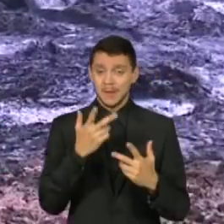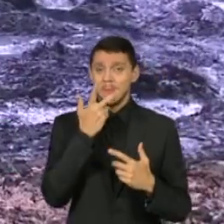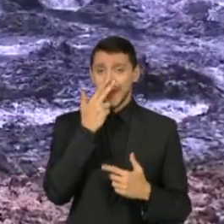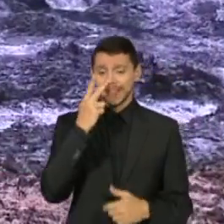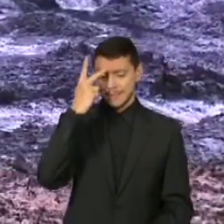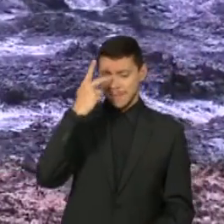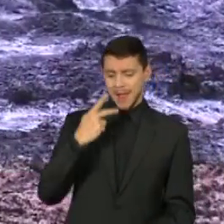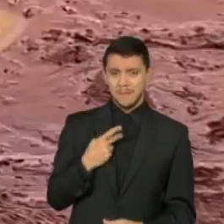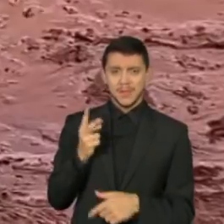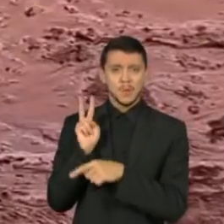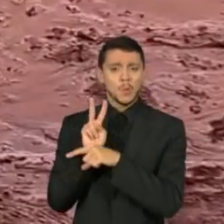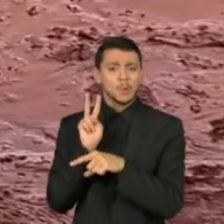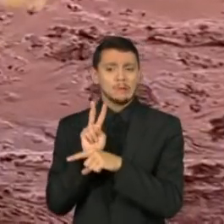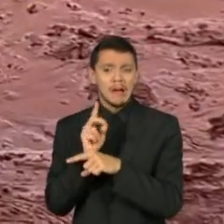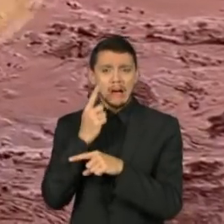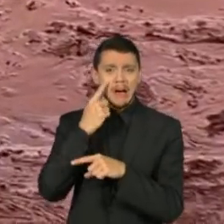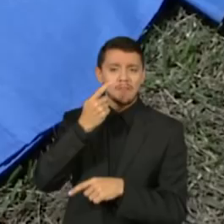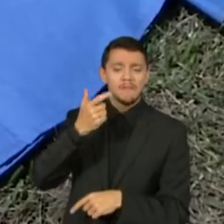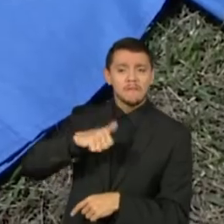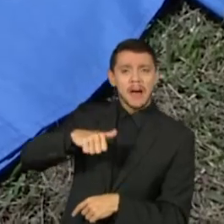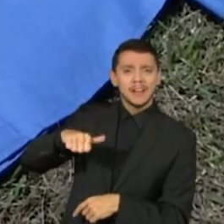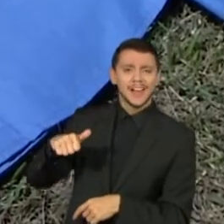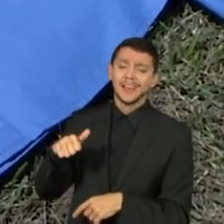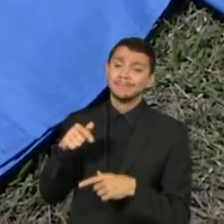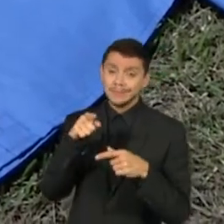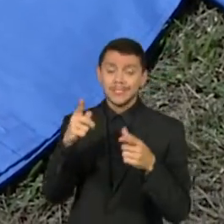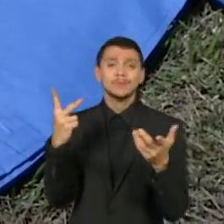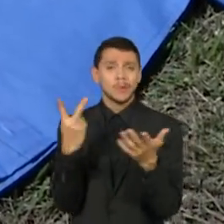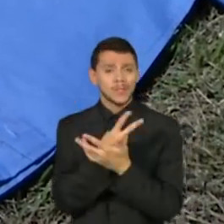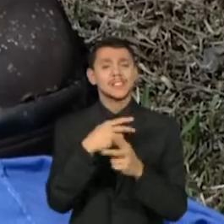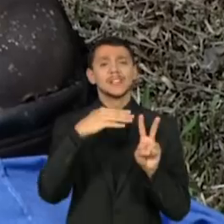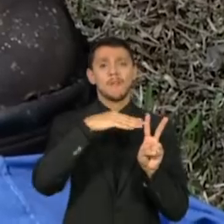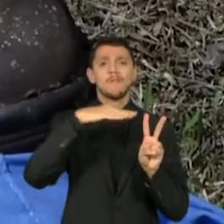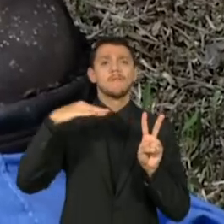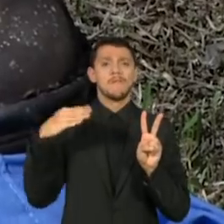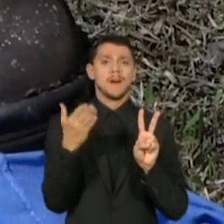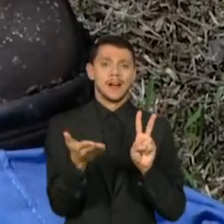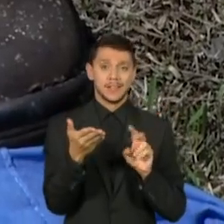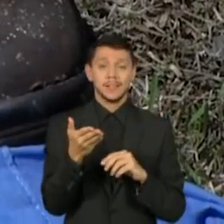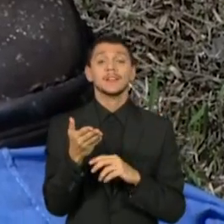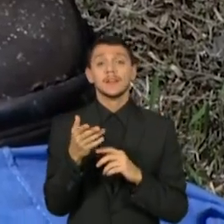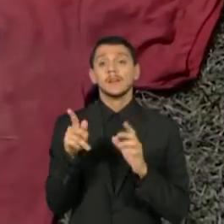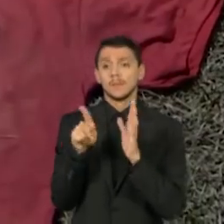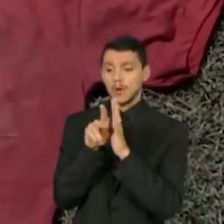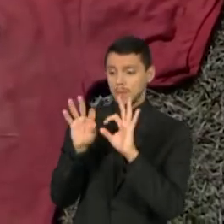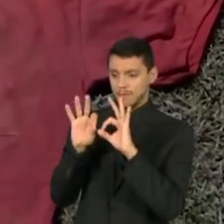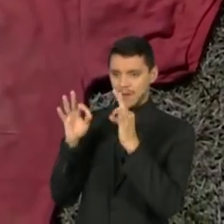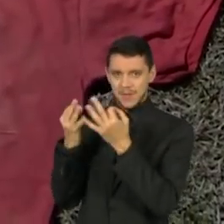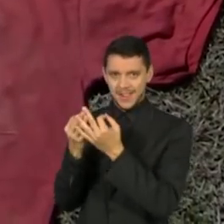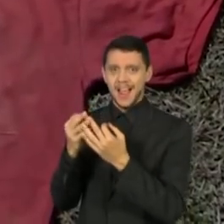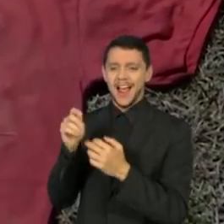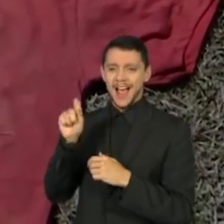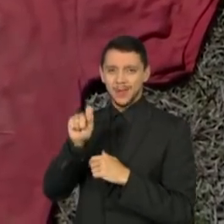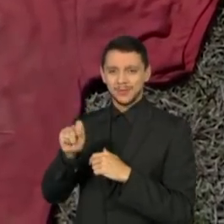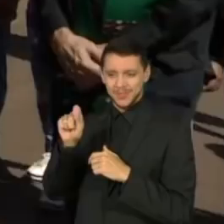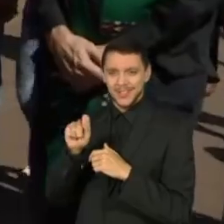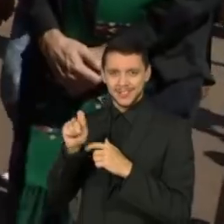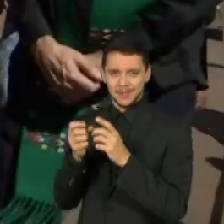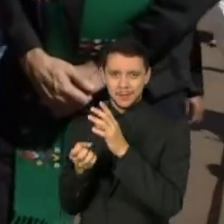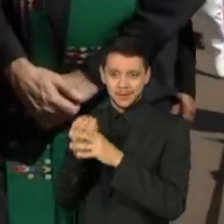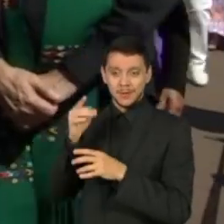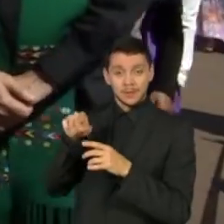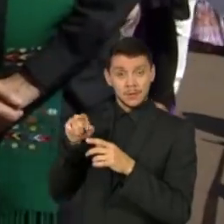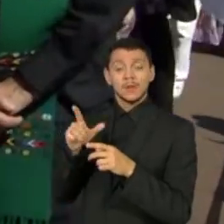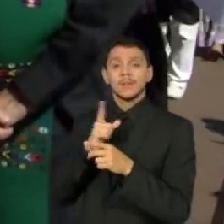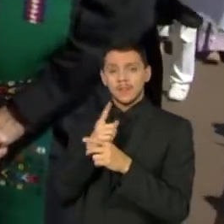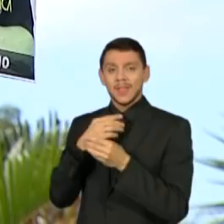Ora, foi isso que aconteceu com a Vale. Para a Associação de Familiares de Vítimas de Brumadinho, punir os responsáveis